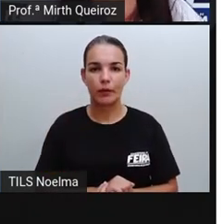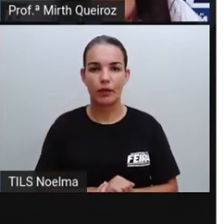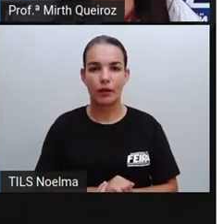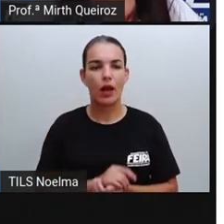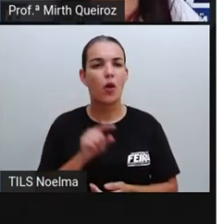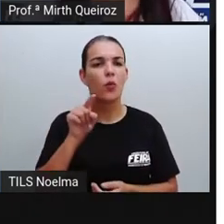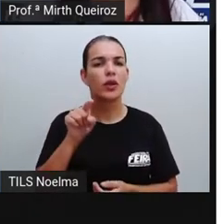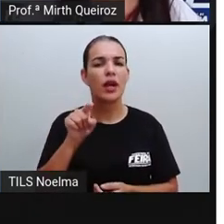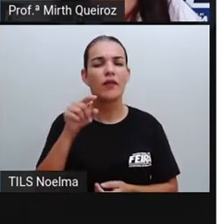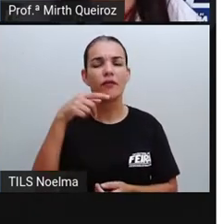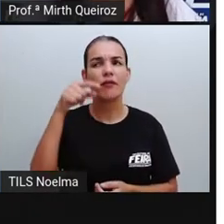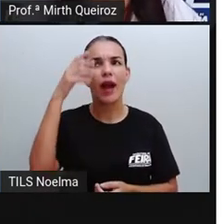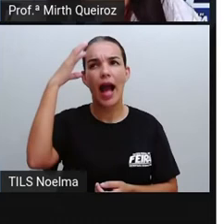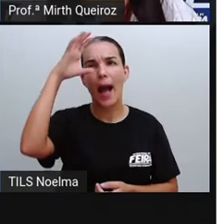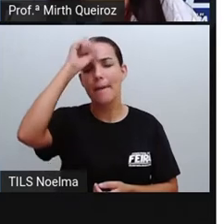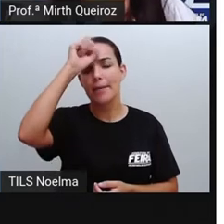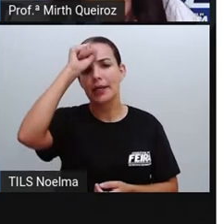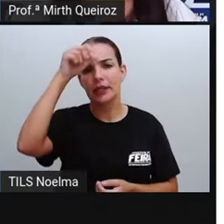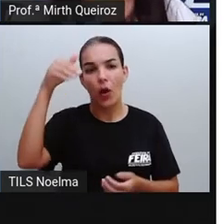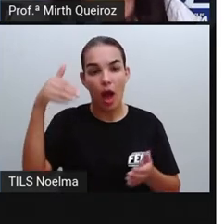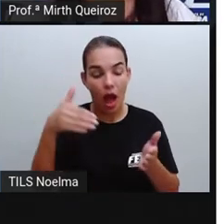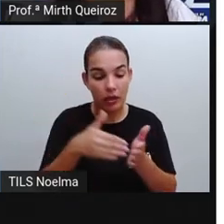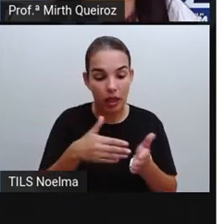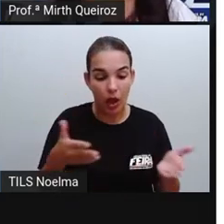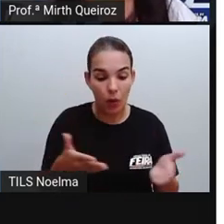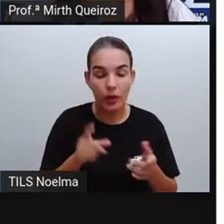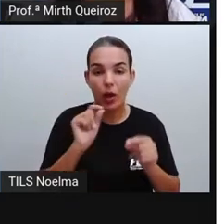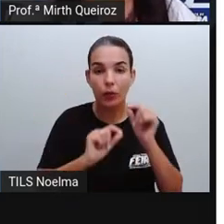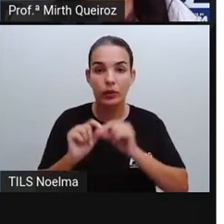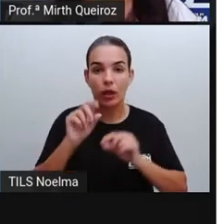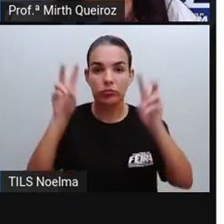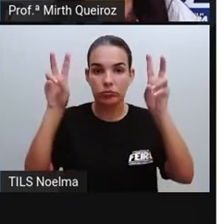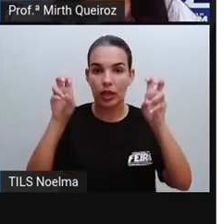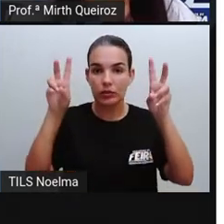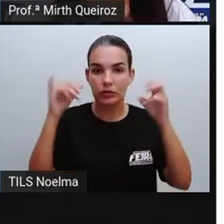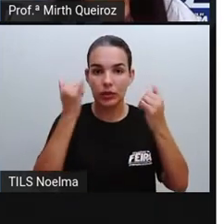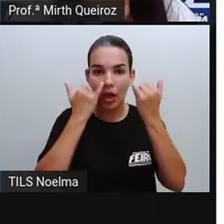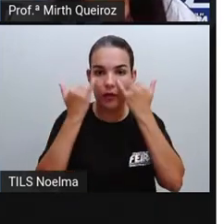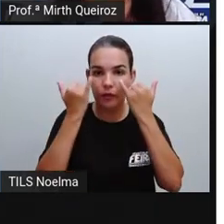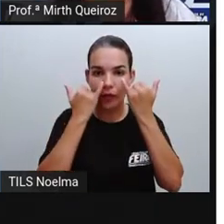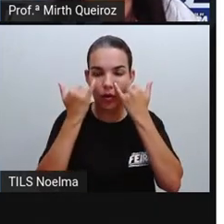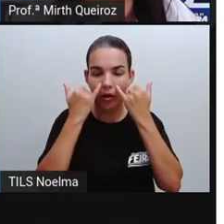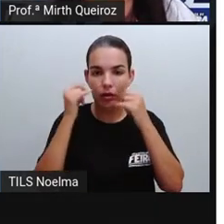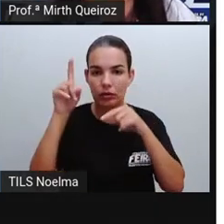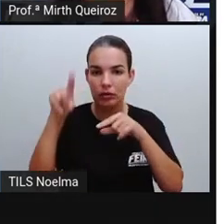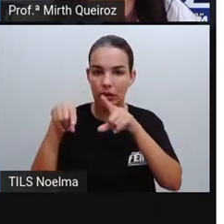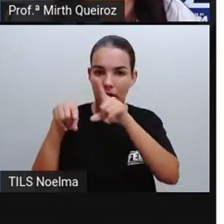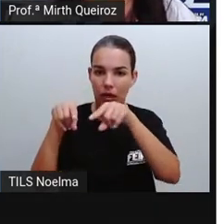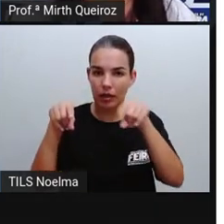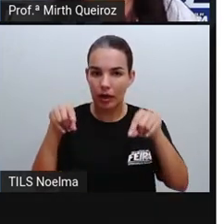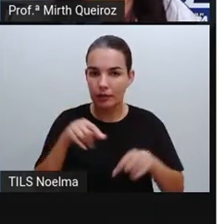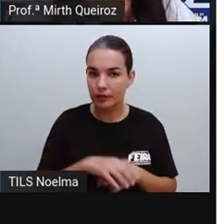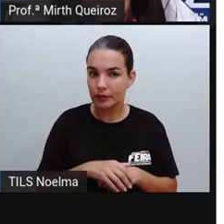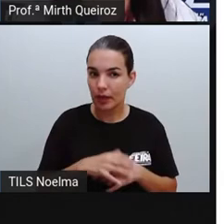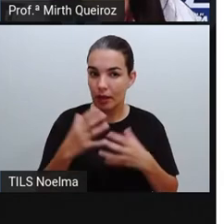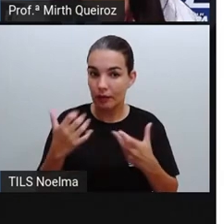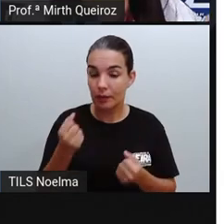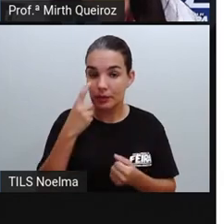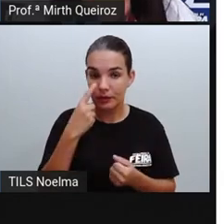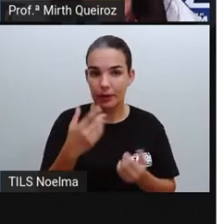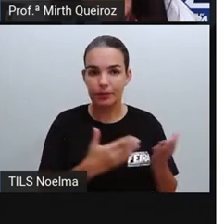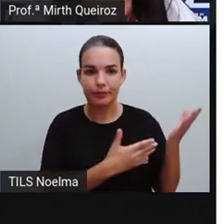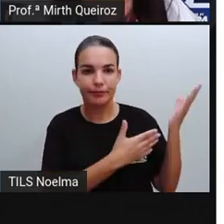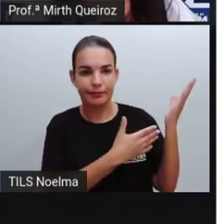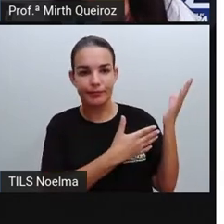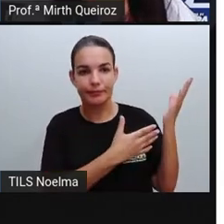O que você aprendeu até aqui sobre o infográfico? Os infográficos, o que seria os infográficos? Vamos ver. Nós